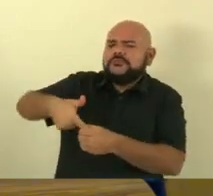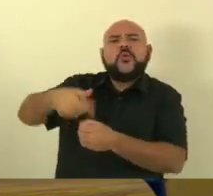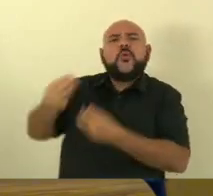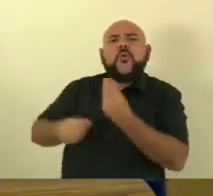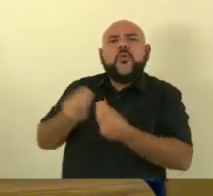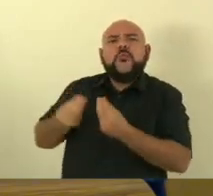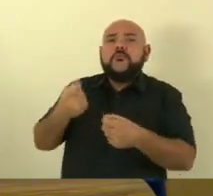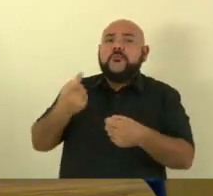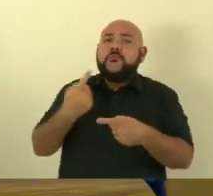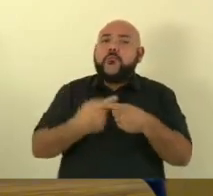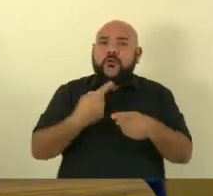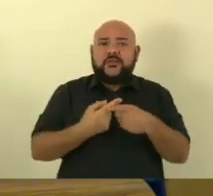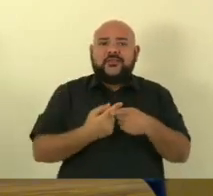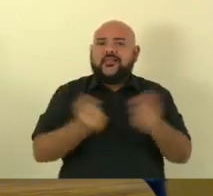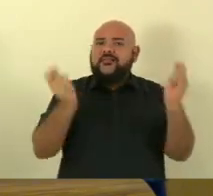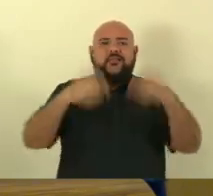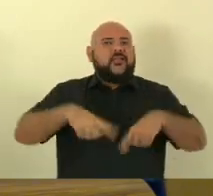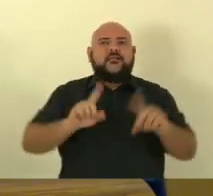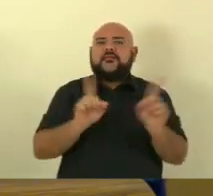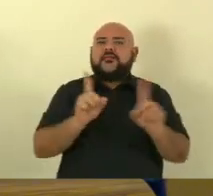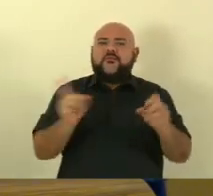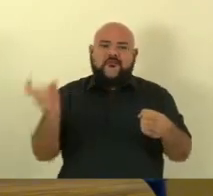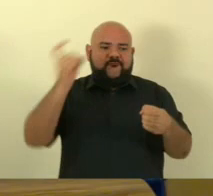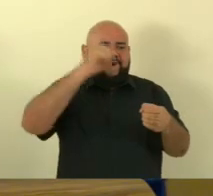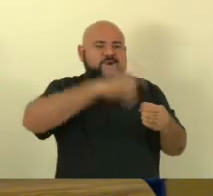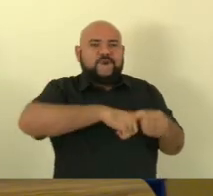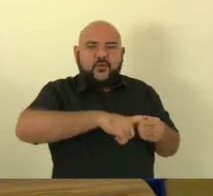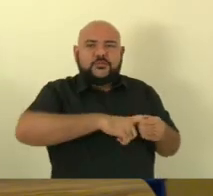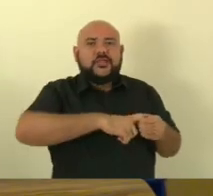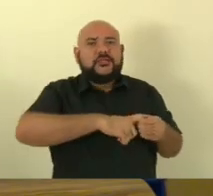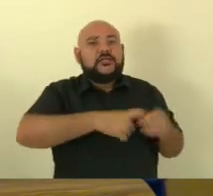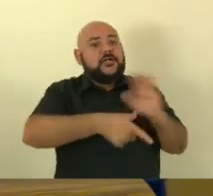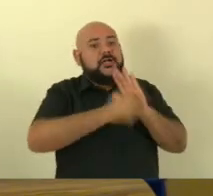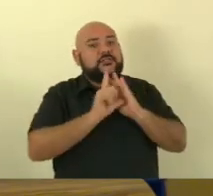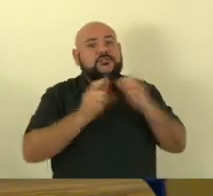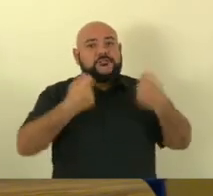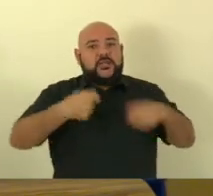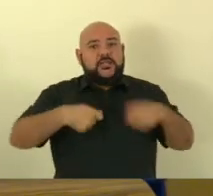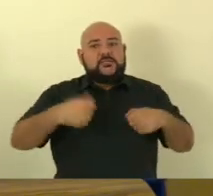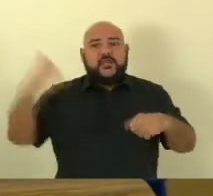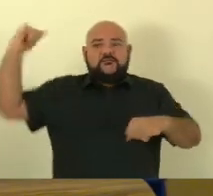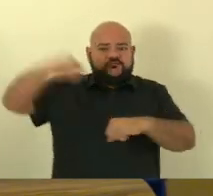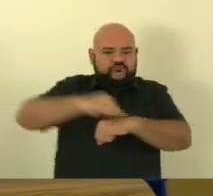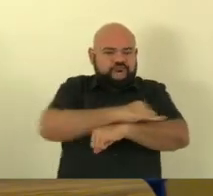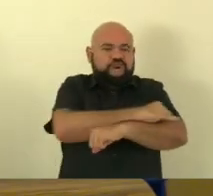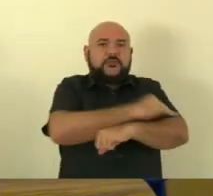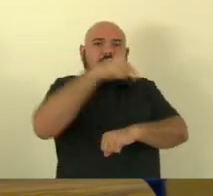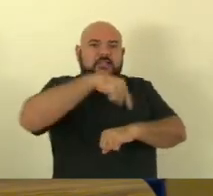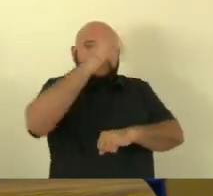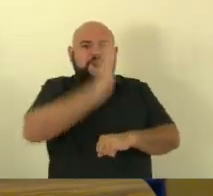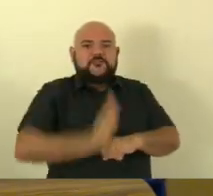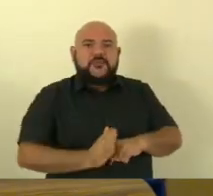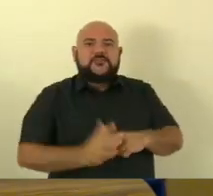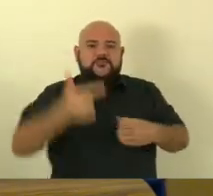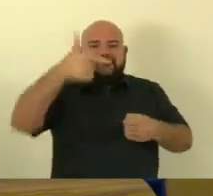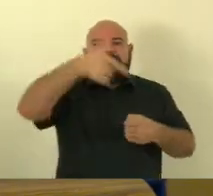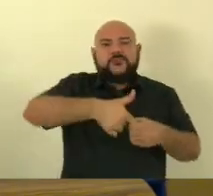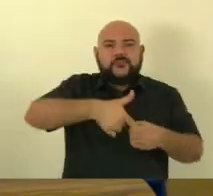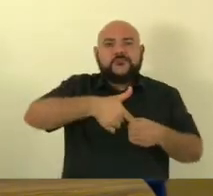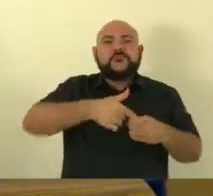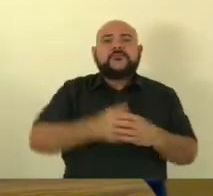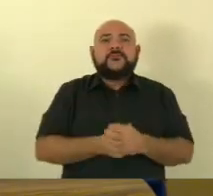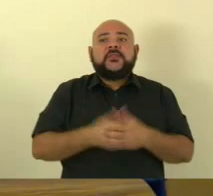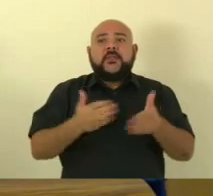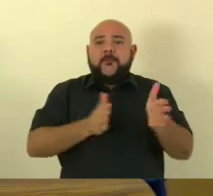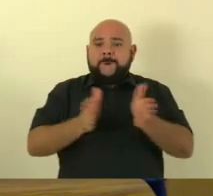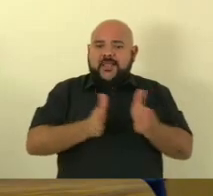sem abastecer no Brasil e o Itamaraty não tem nenhum tipo nesse período não tinha nenhum